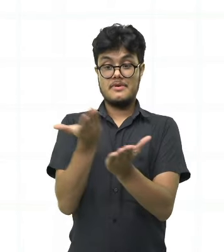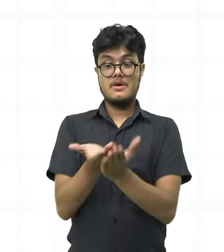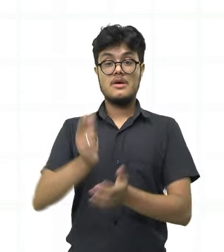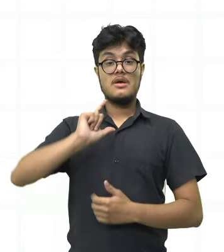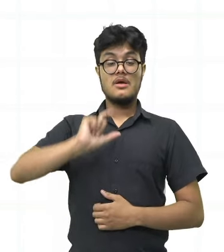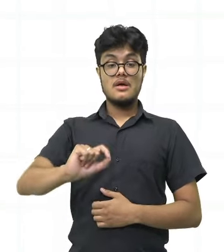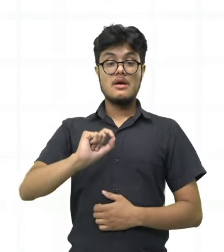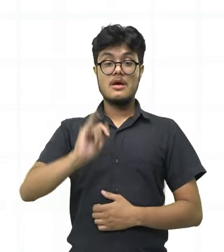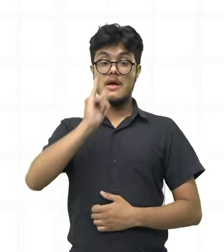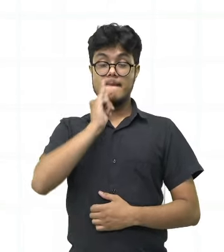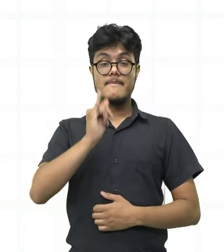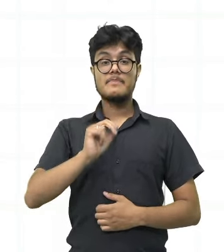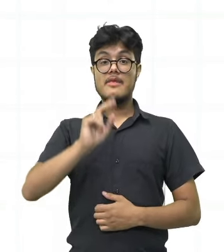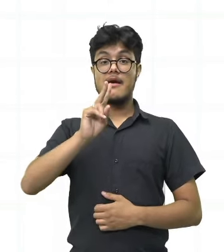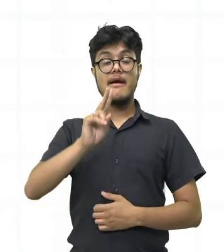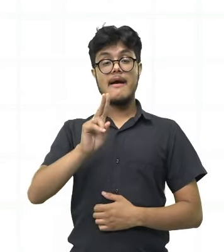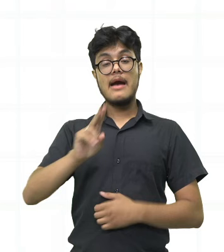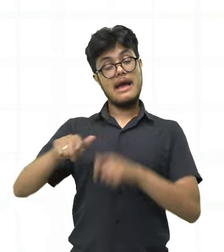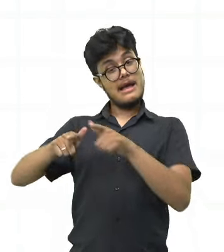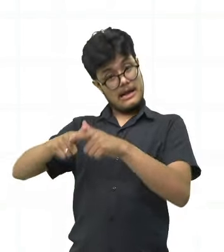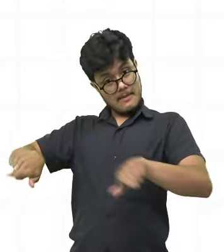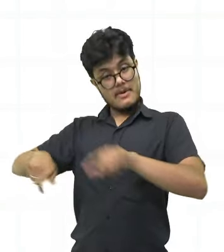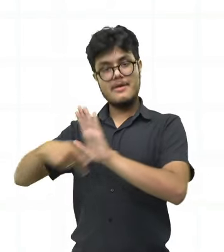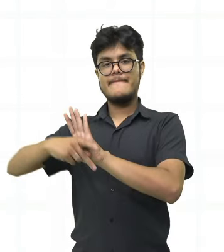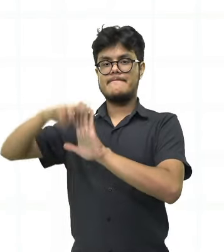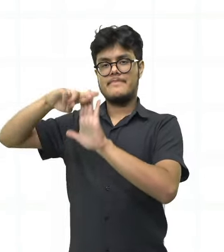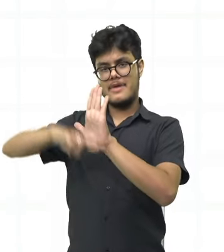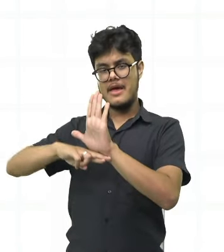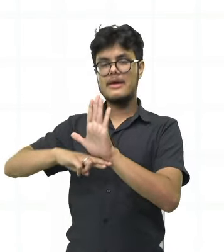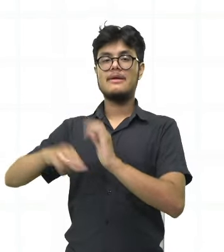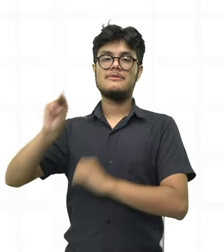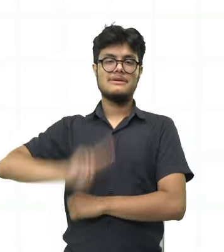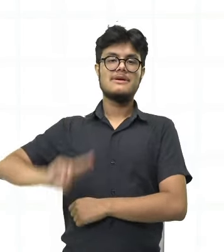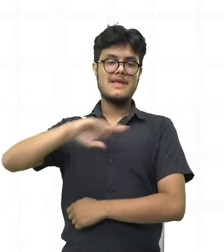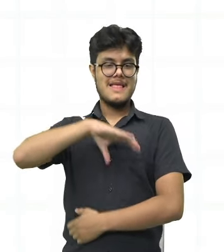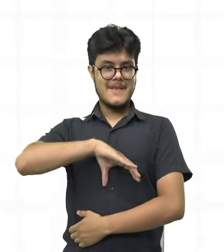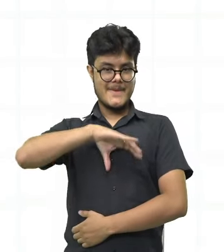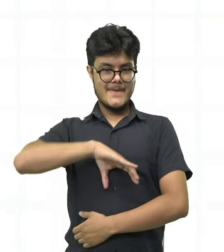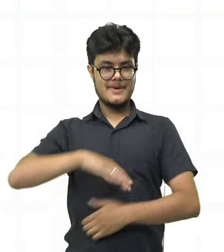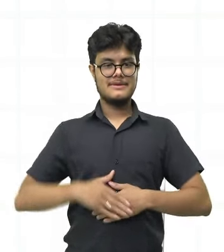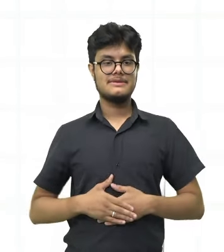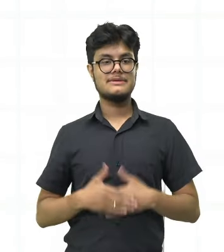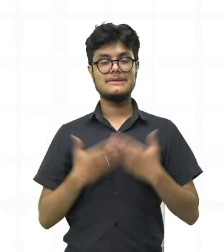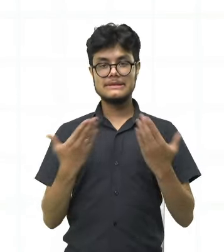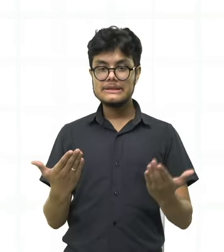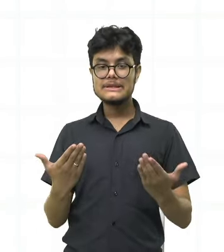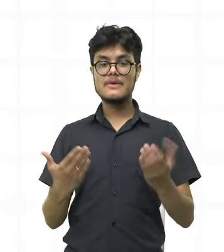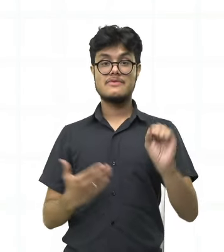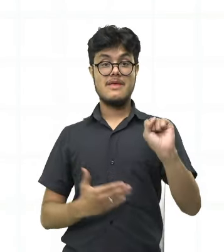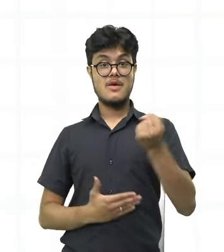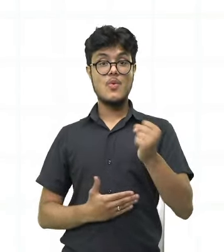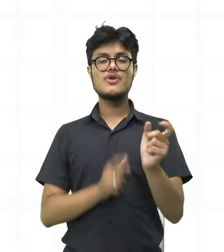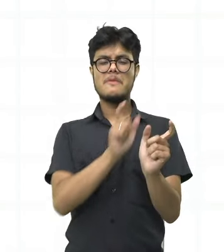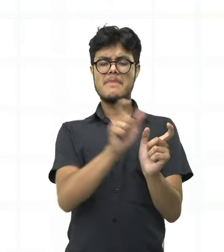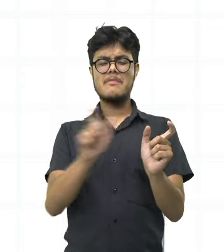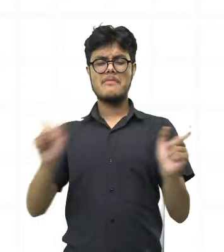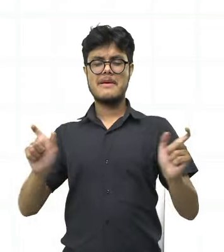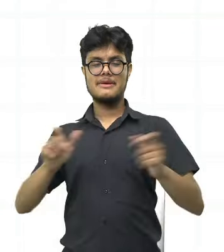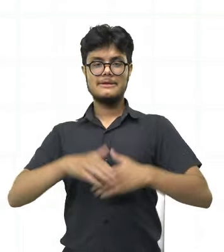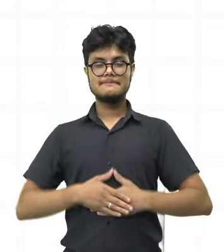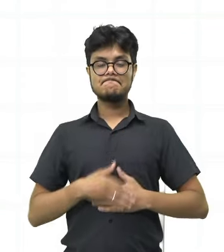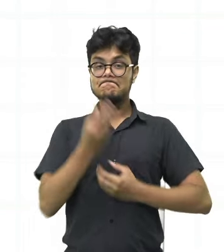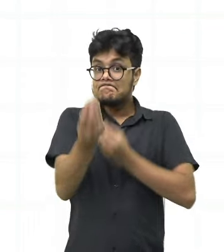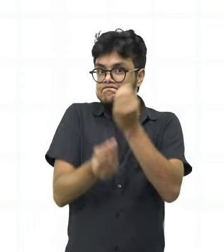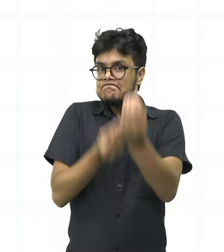questão da sílaba gramatical. Então, dentro desse verso, nós temos oito sílabas gramaticais. Mas